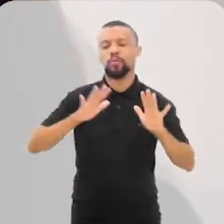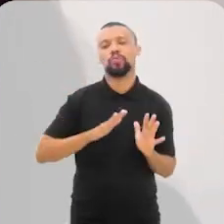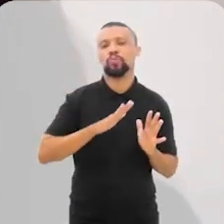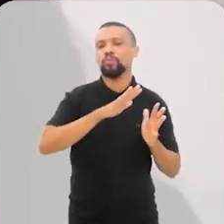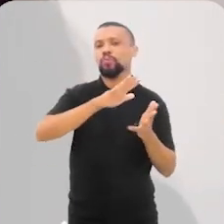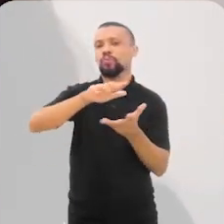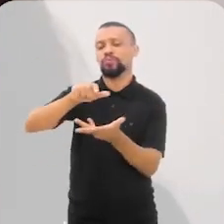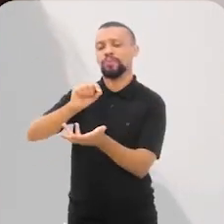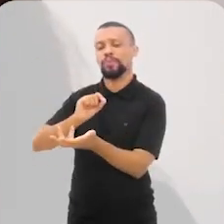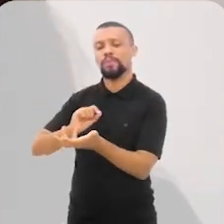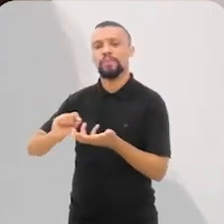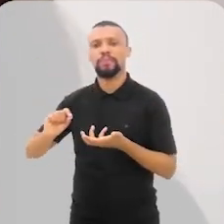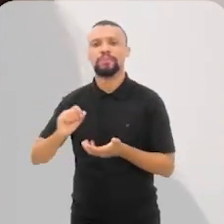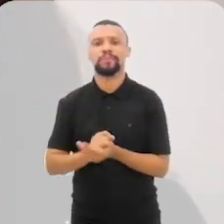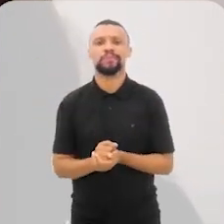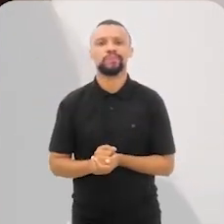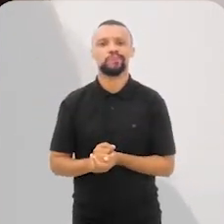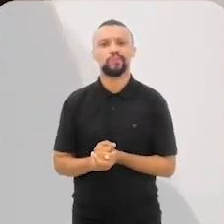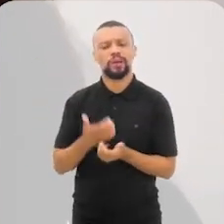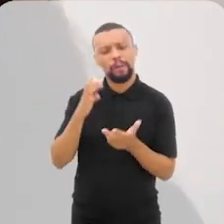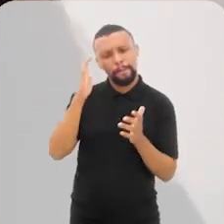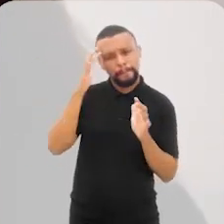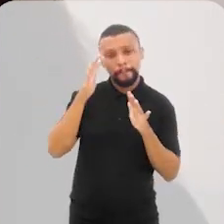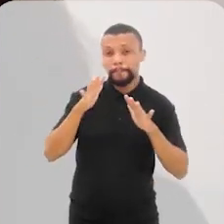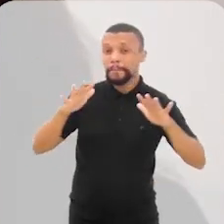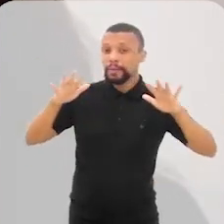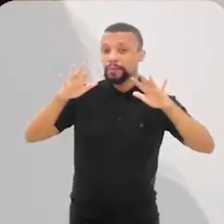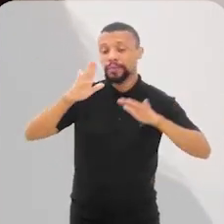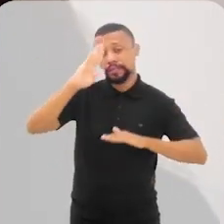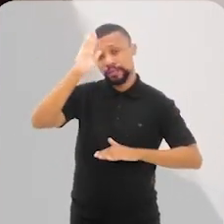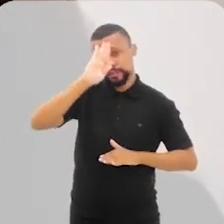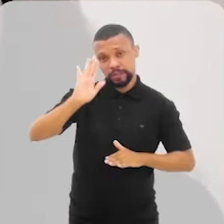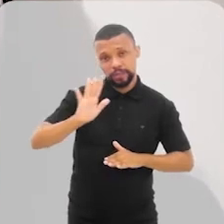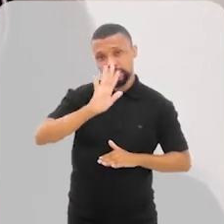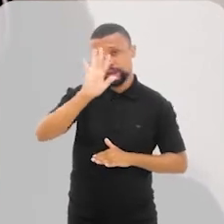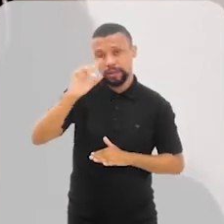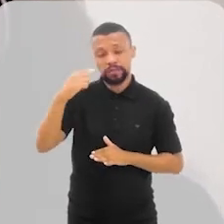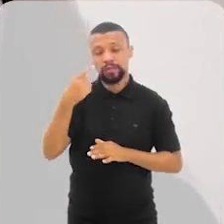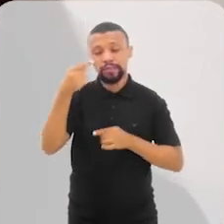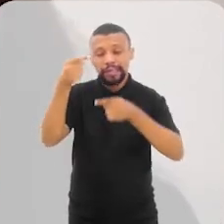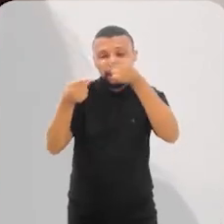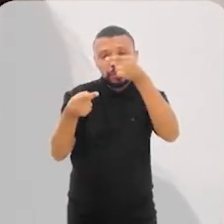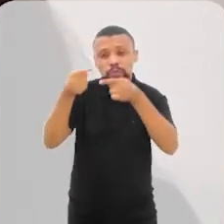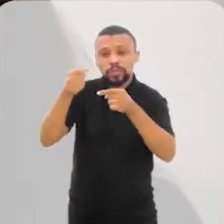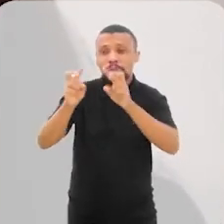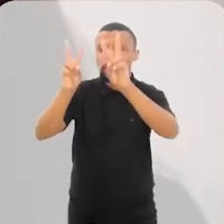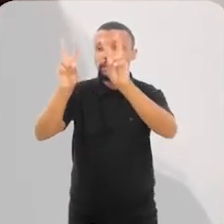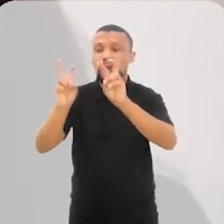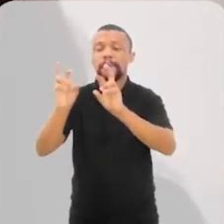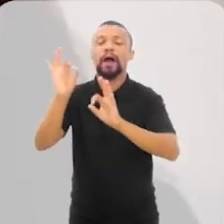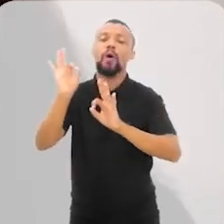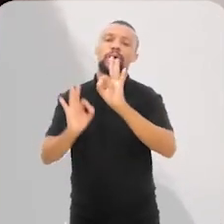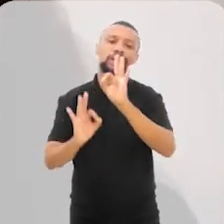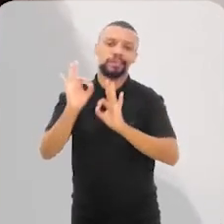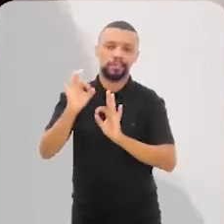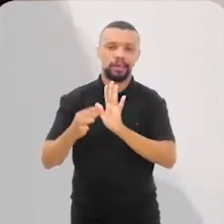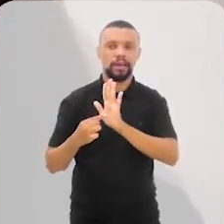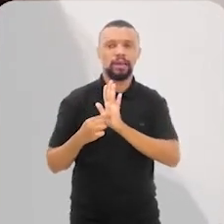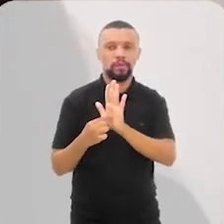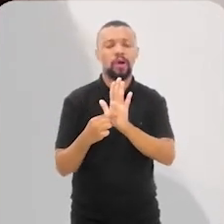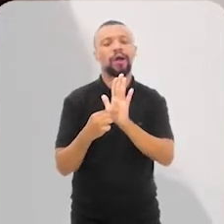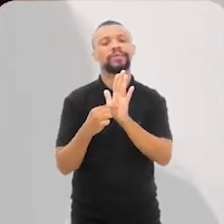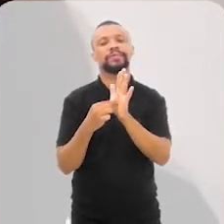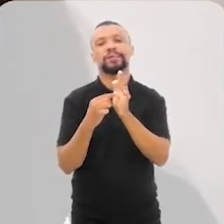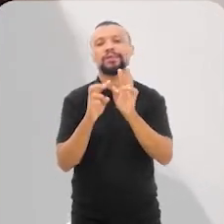mundo, A estratégia nacional, ela vem com alguma coisa que organiza essa discussão no Brasil. Ela traz os